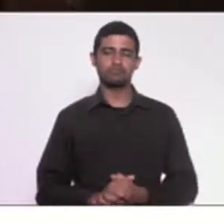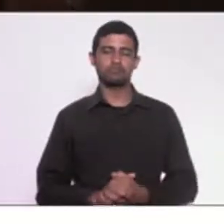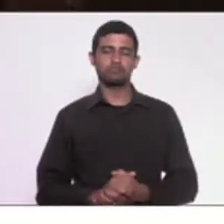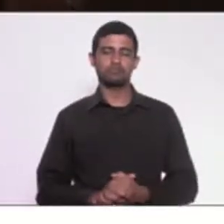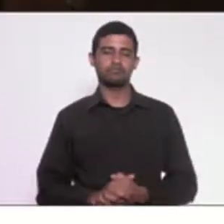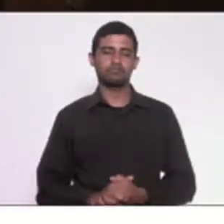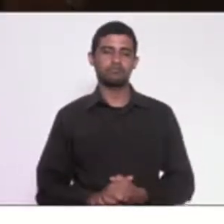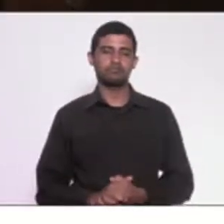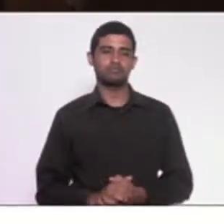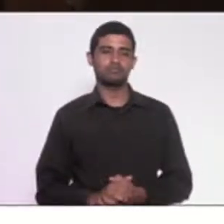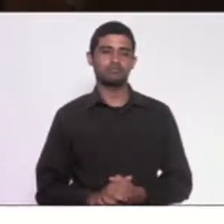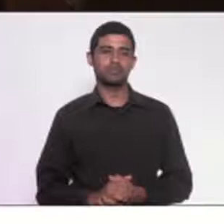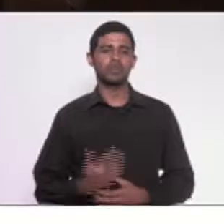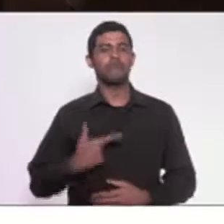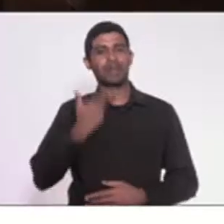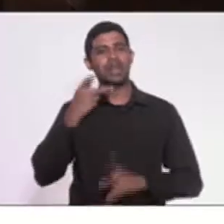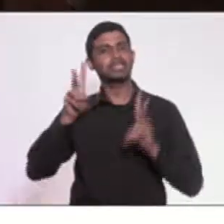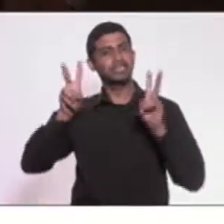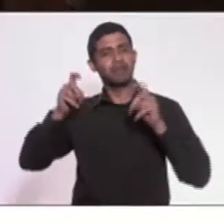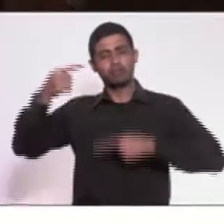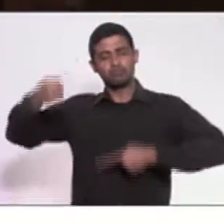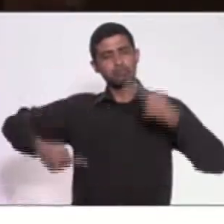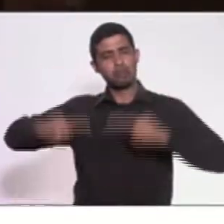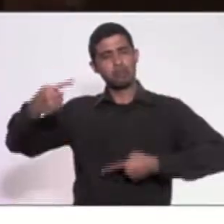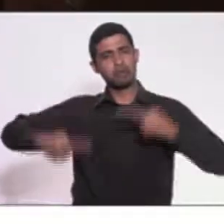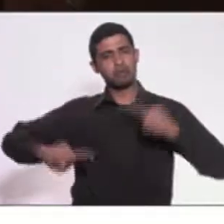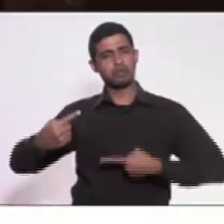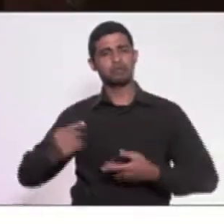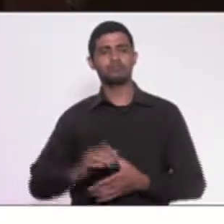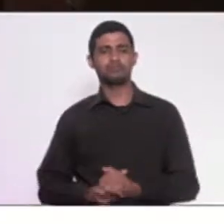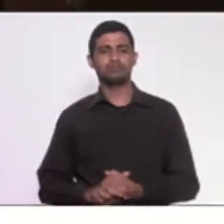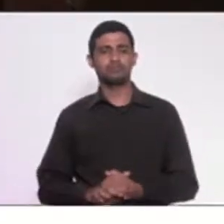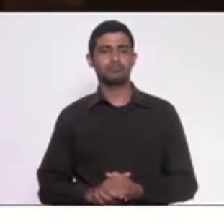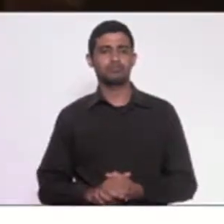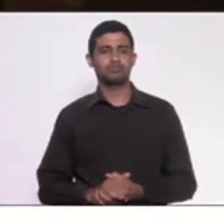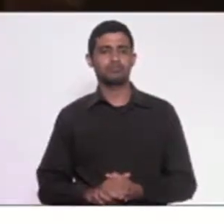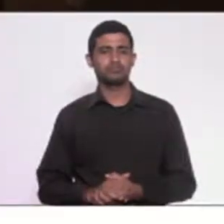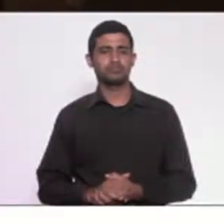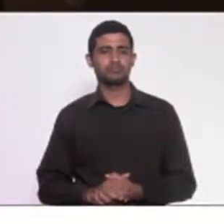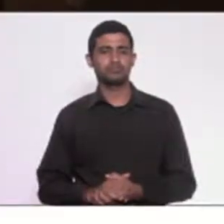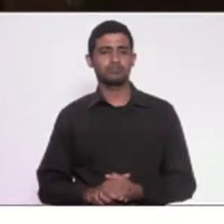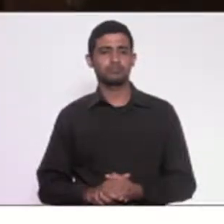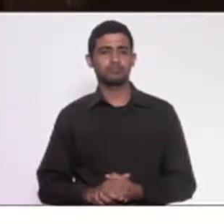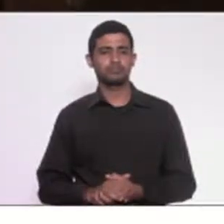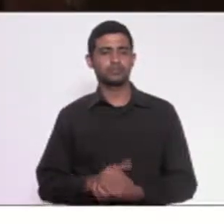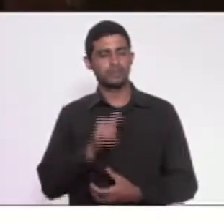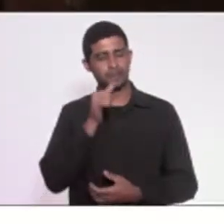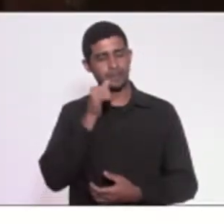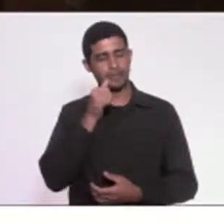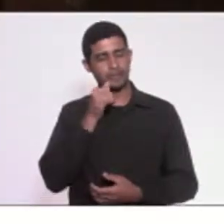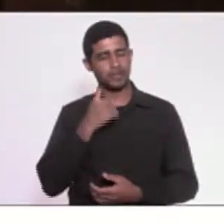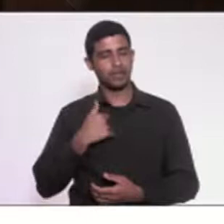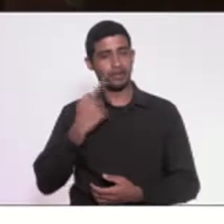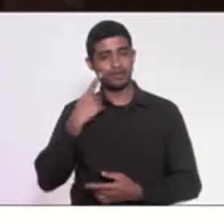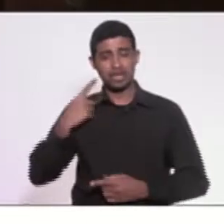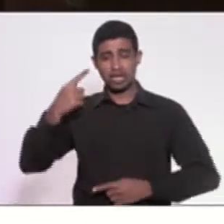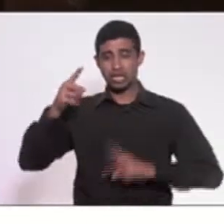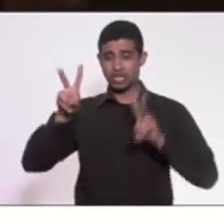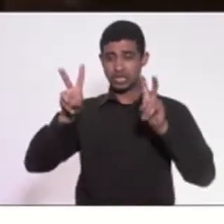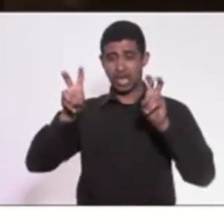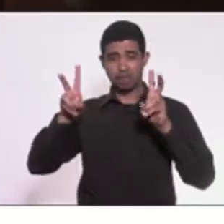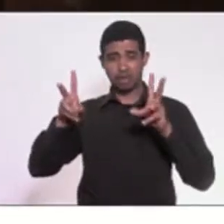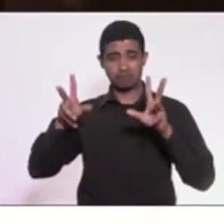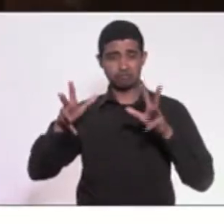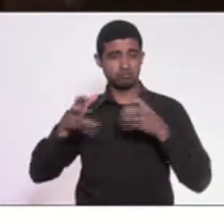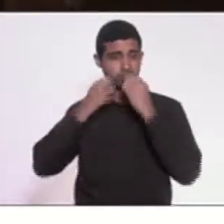na discussão de um tema que não pode ser tragado, engolido